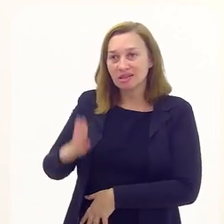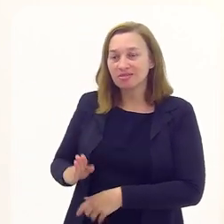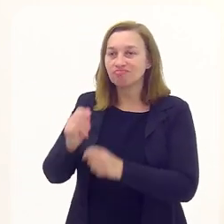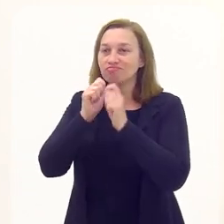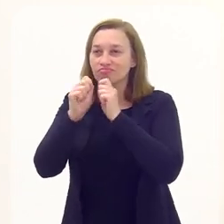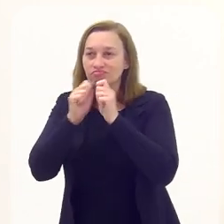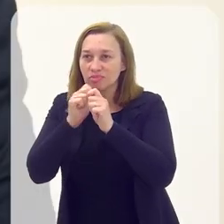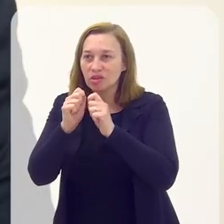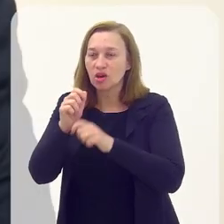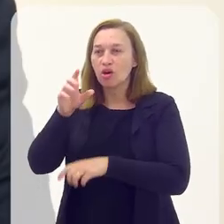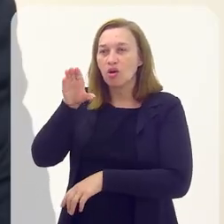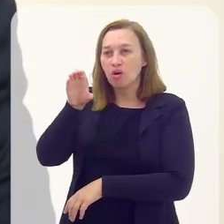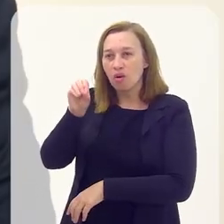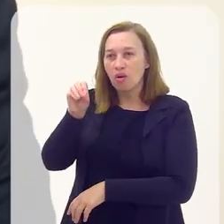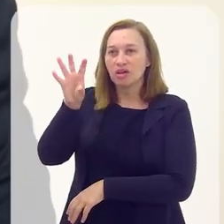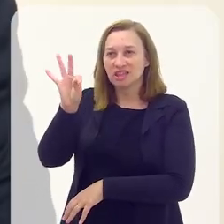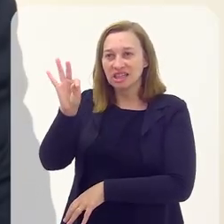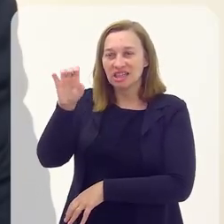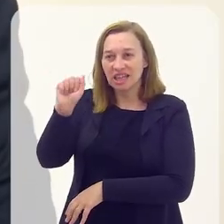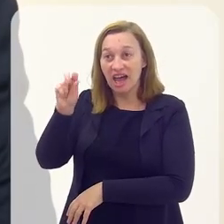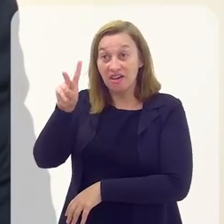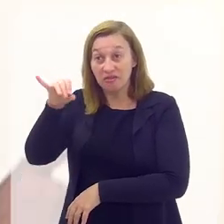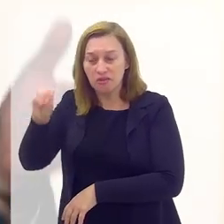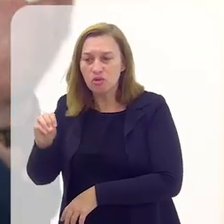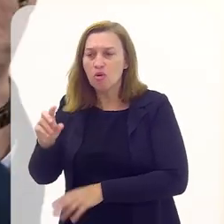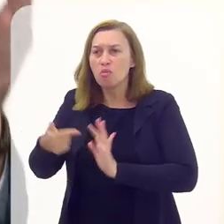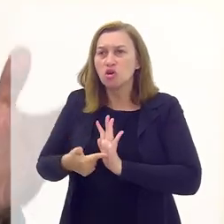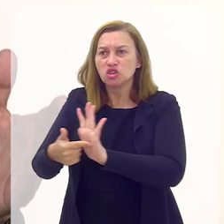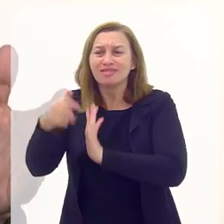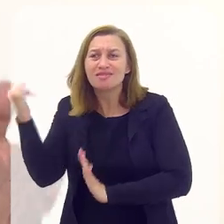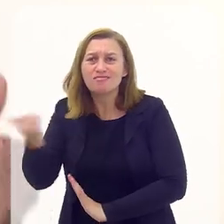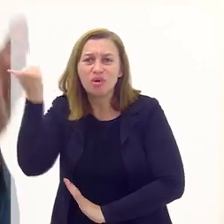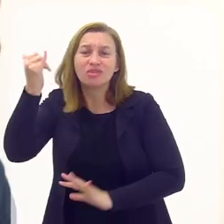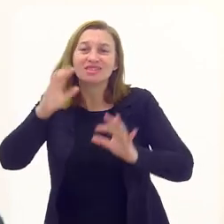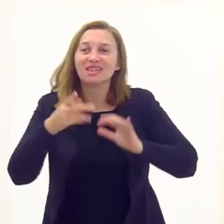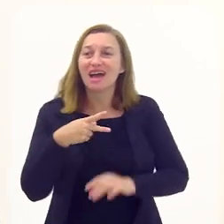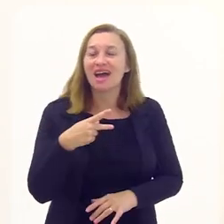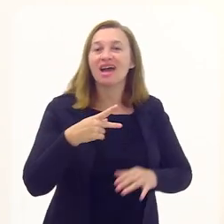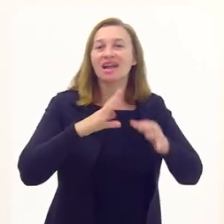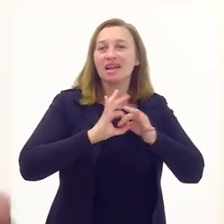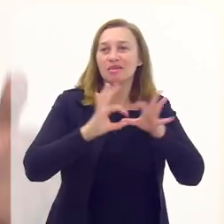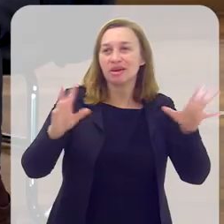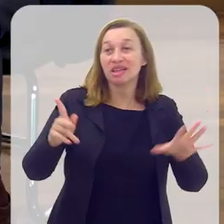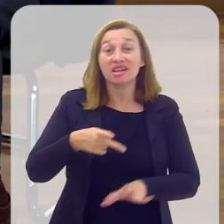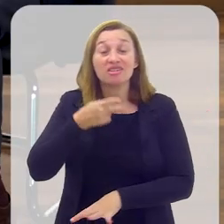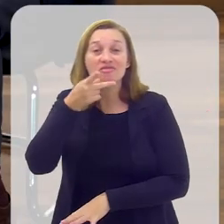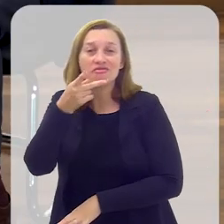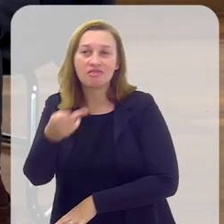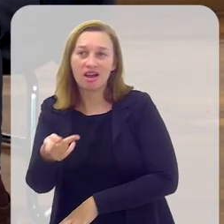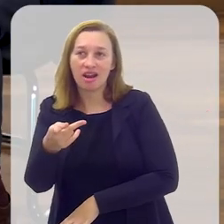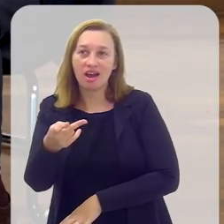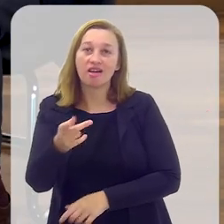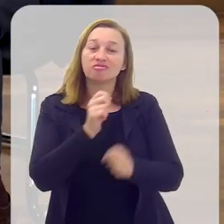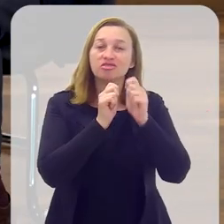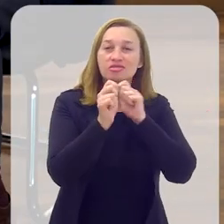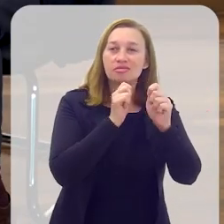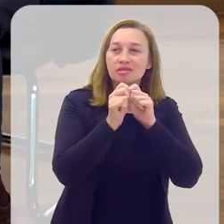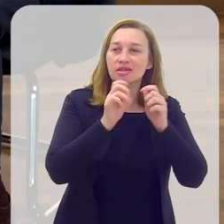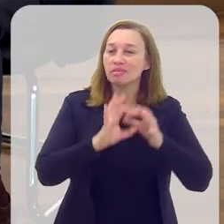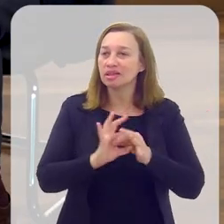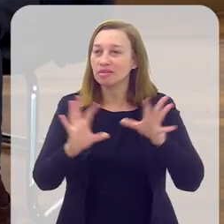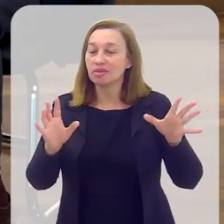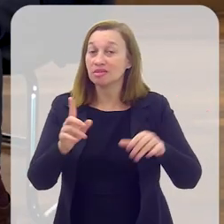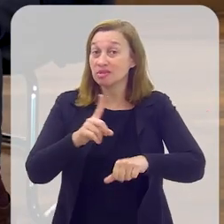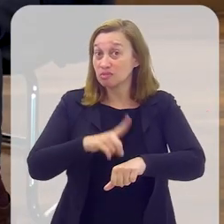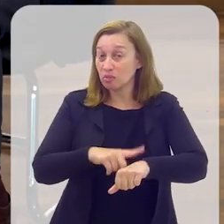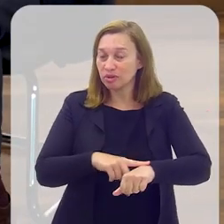de Imprensa, Otávio Costa, trazendo aqui a importância da liberdade de expressão, da liberdade de imprensa para